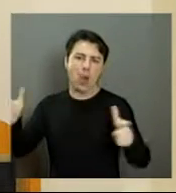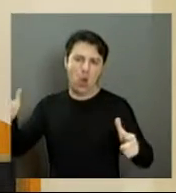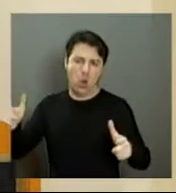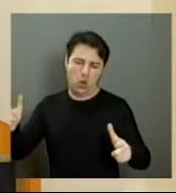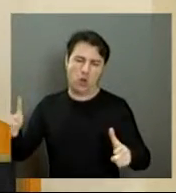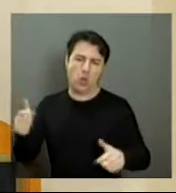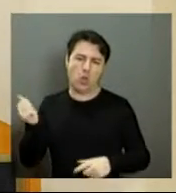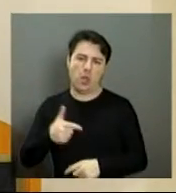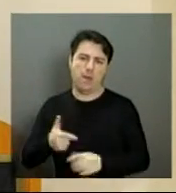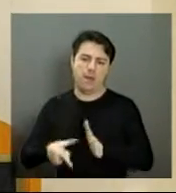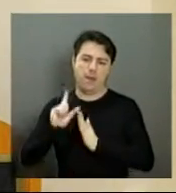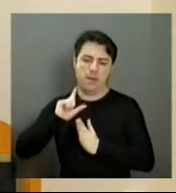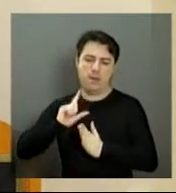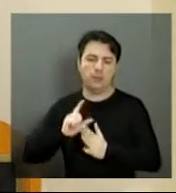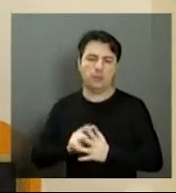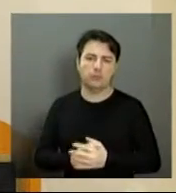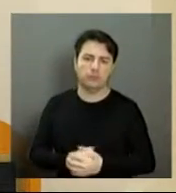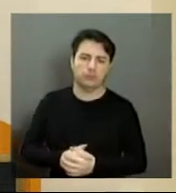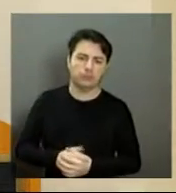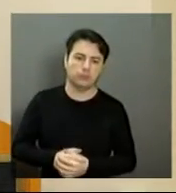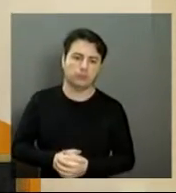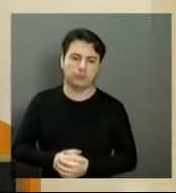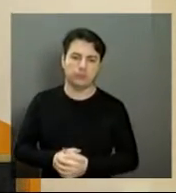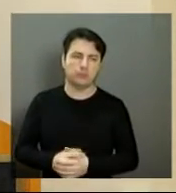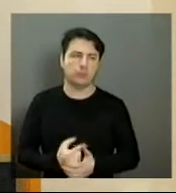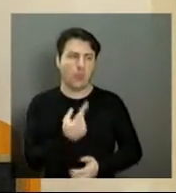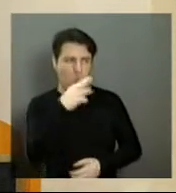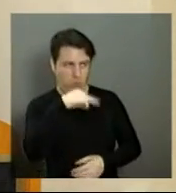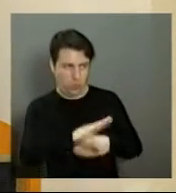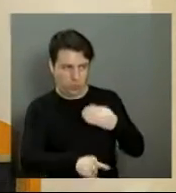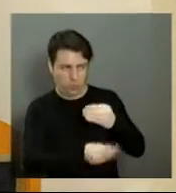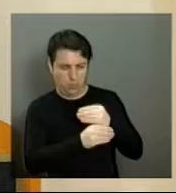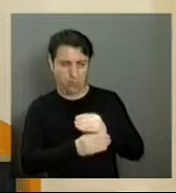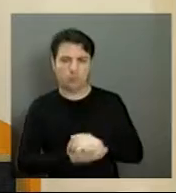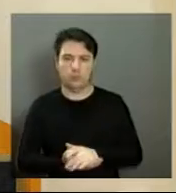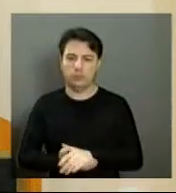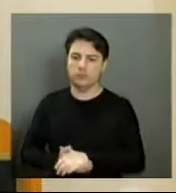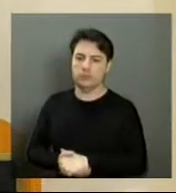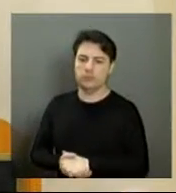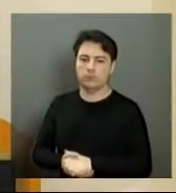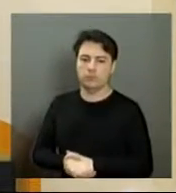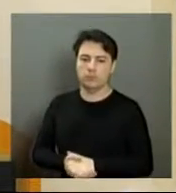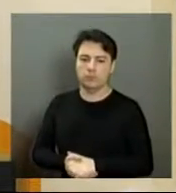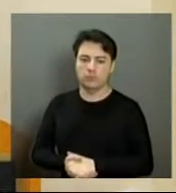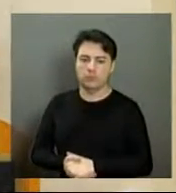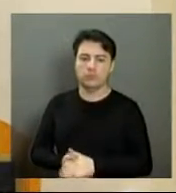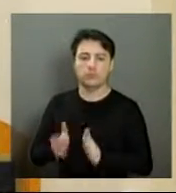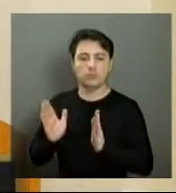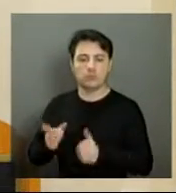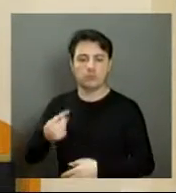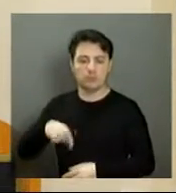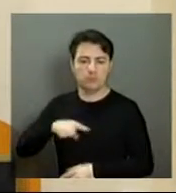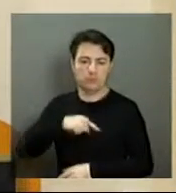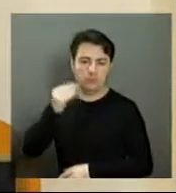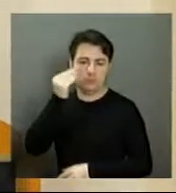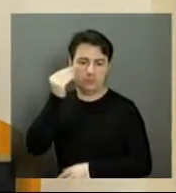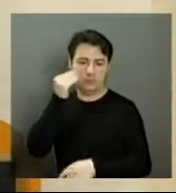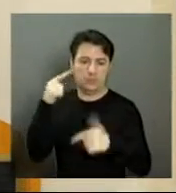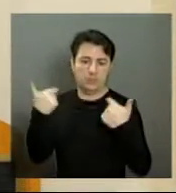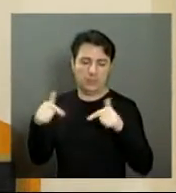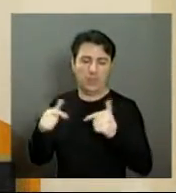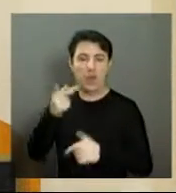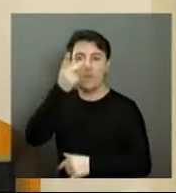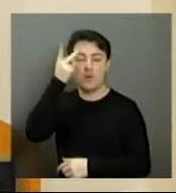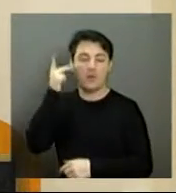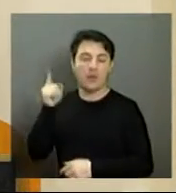como pudessem, por conta dos horários limitados, eles não conseguiam... Mais um minuto, senhor presidente? A senhora tem direito? ...desenvolver todos os trabalhos. O